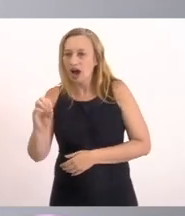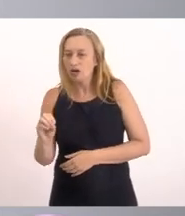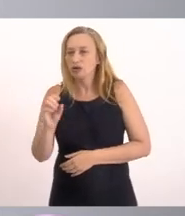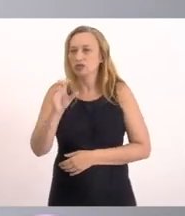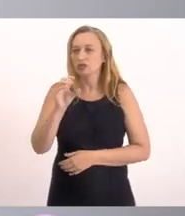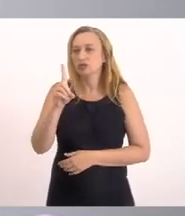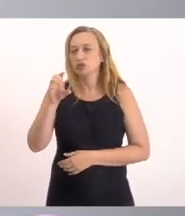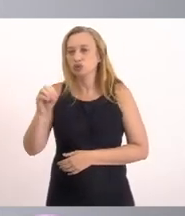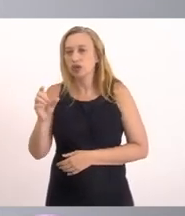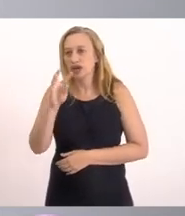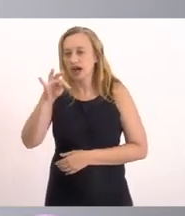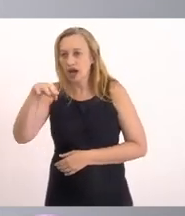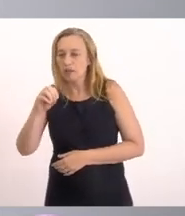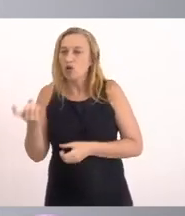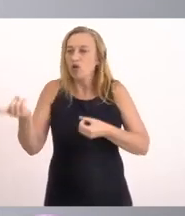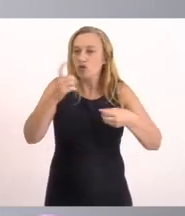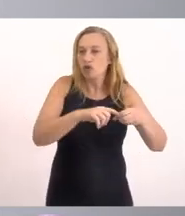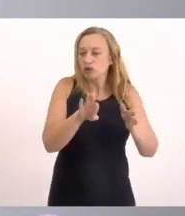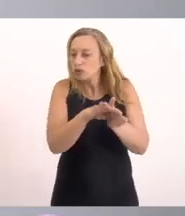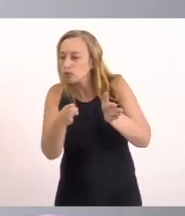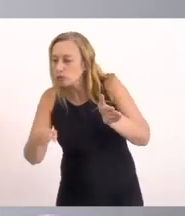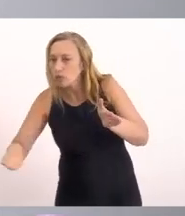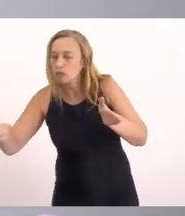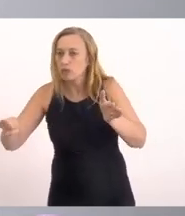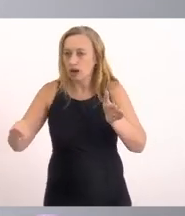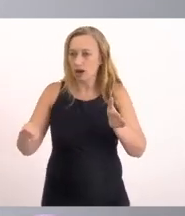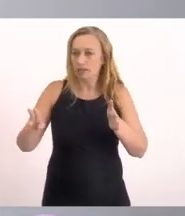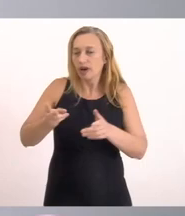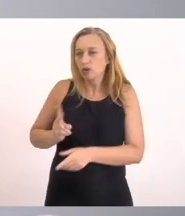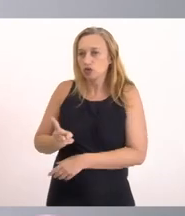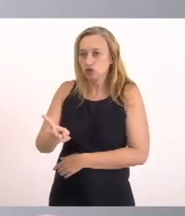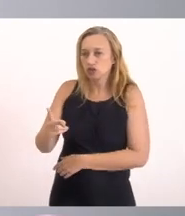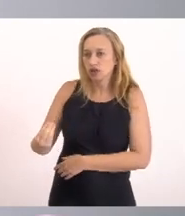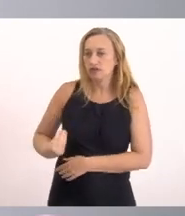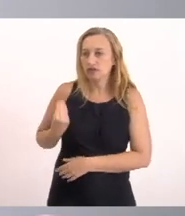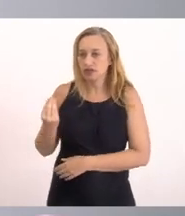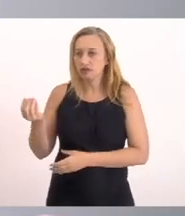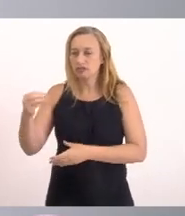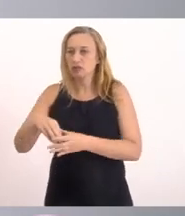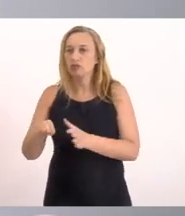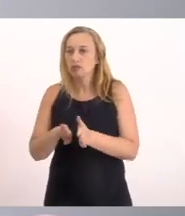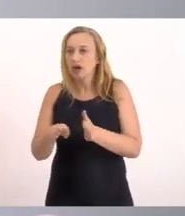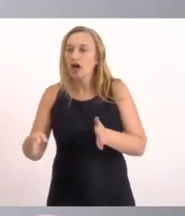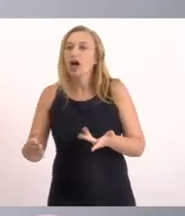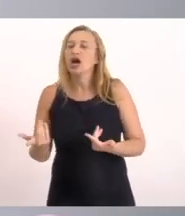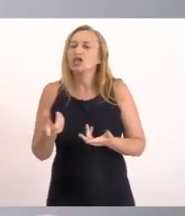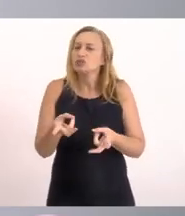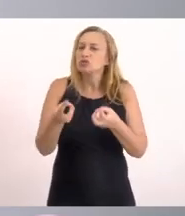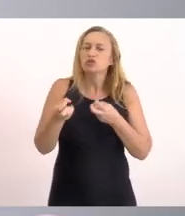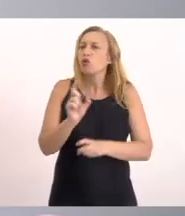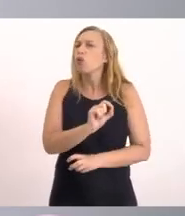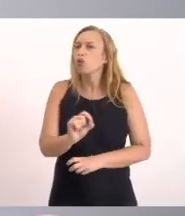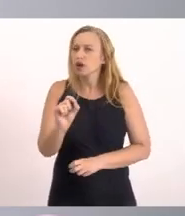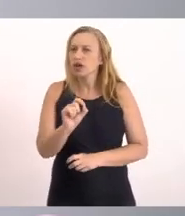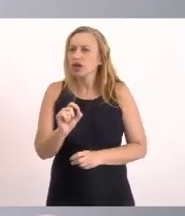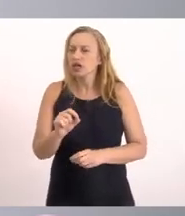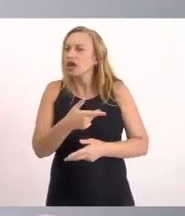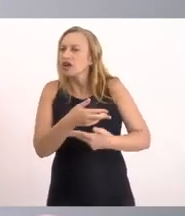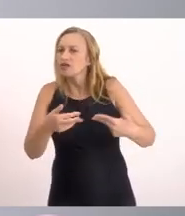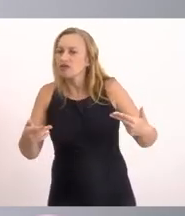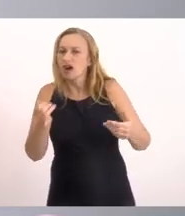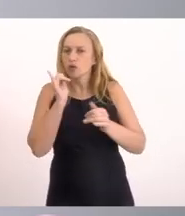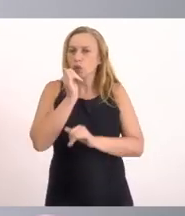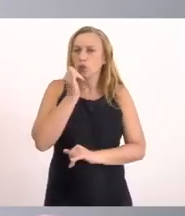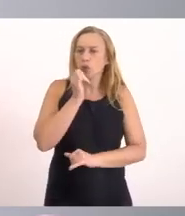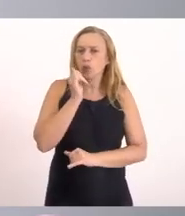retornam Para o mar Para darem continuidade A vida marinha E a gente identificou E vários relatos De